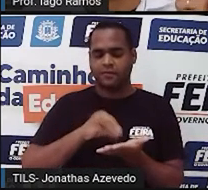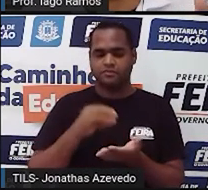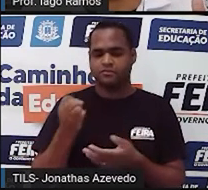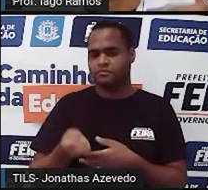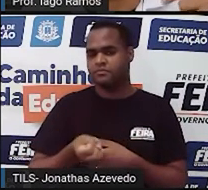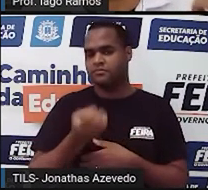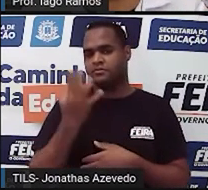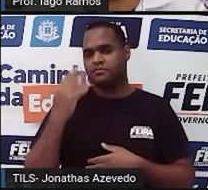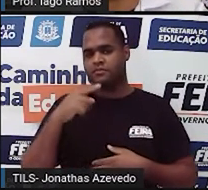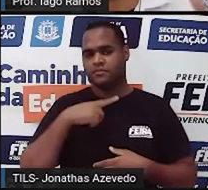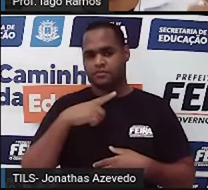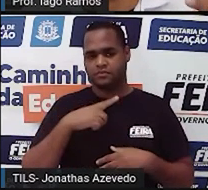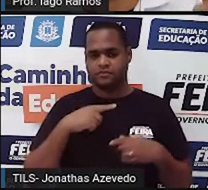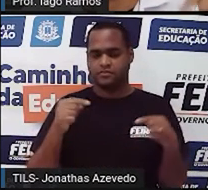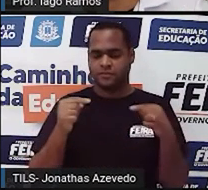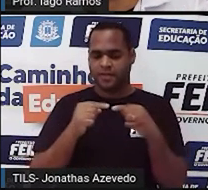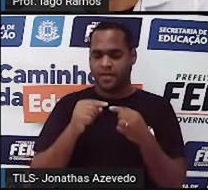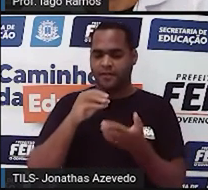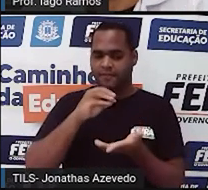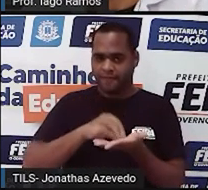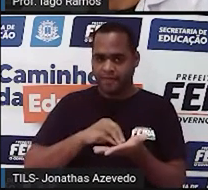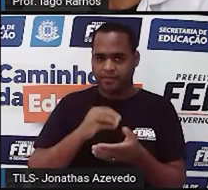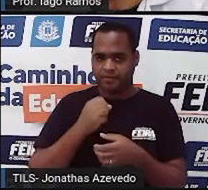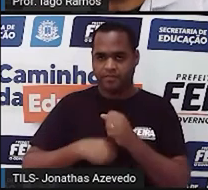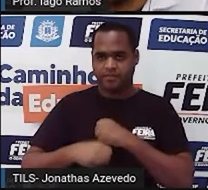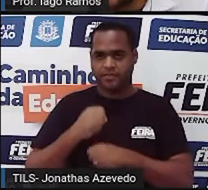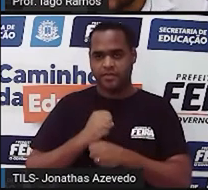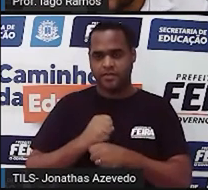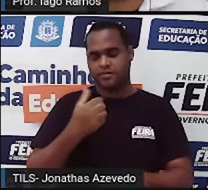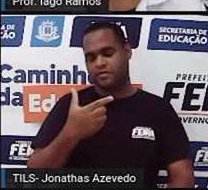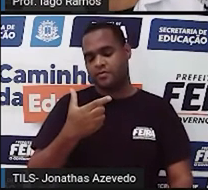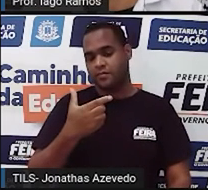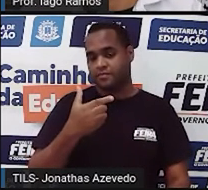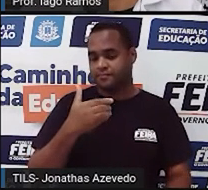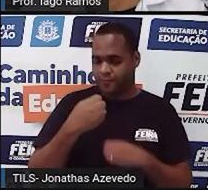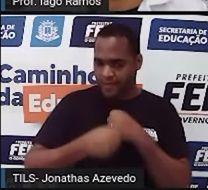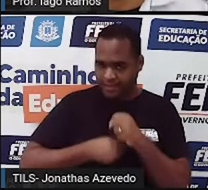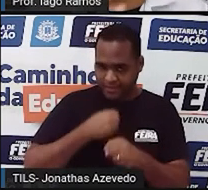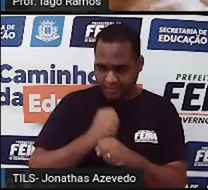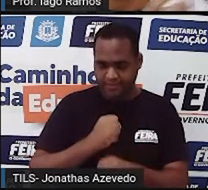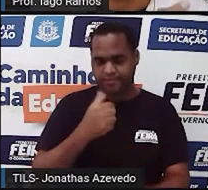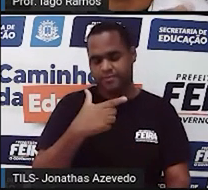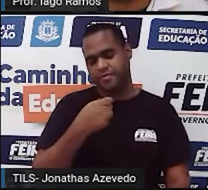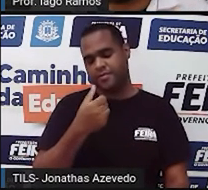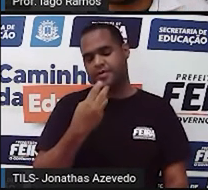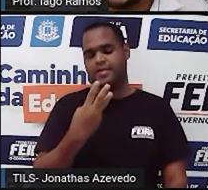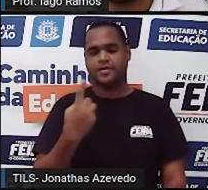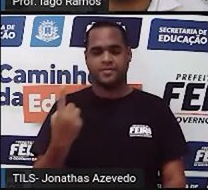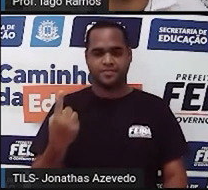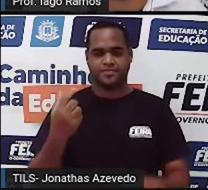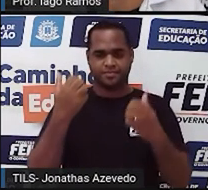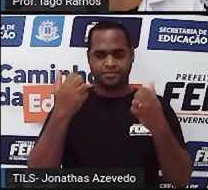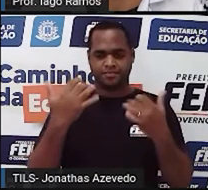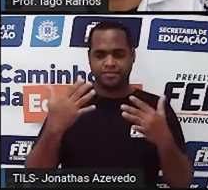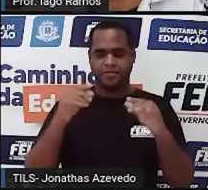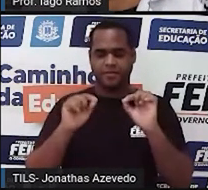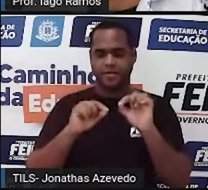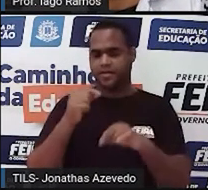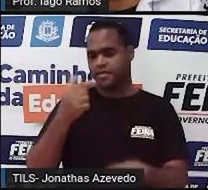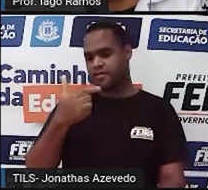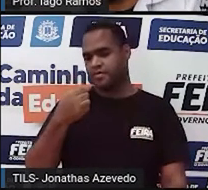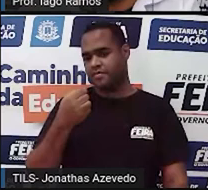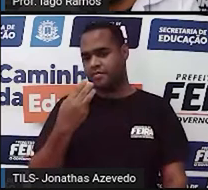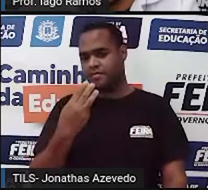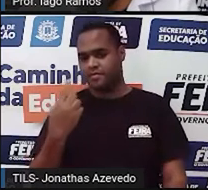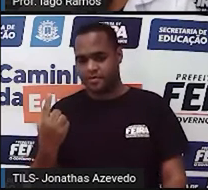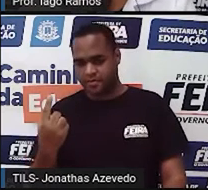Quanto falta para o ano de 2031? A gente pega o ano de 2031, faz